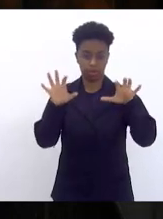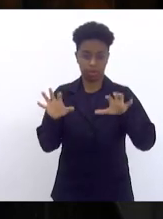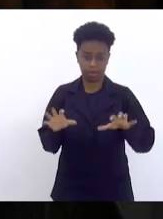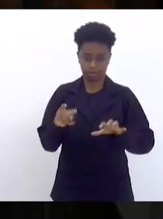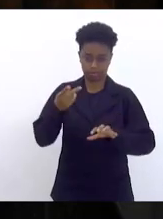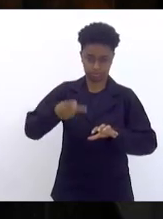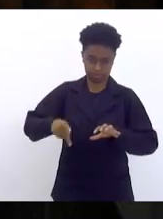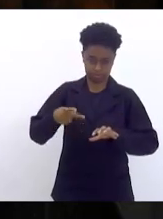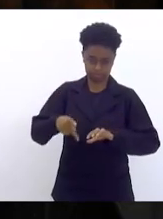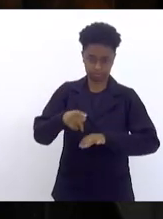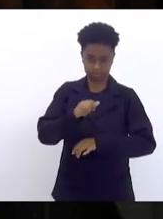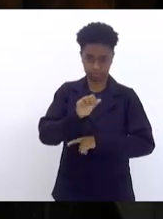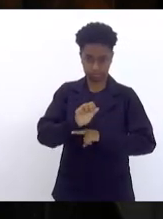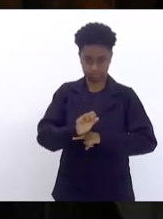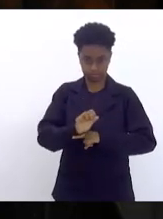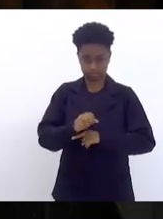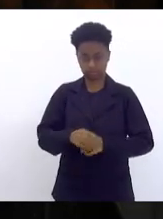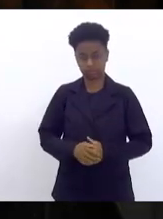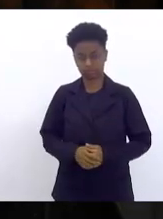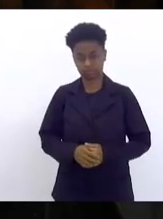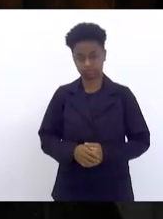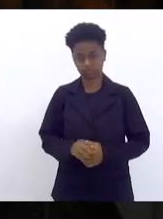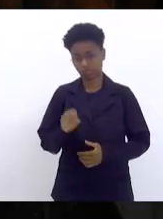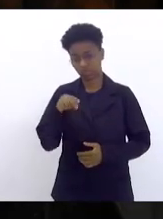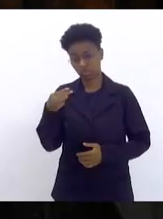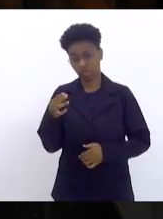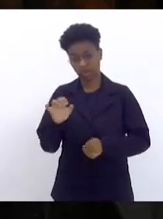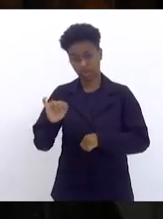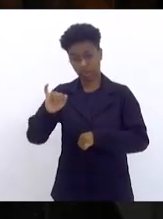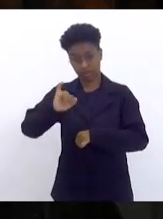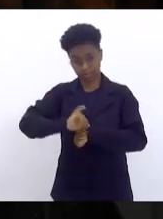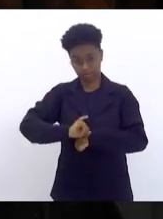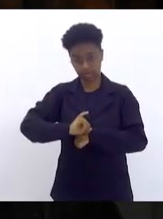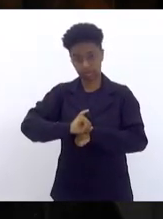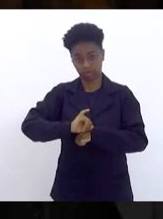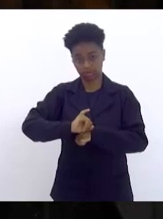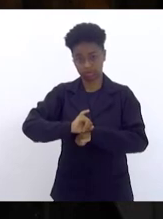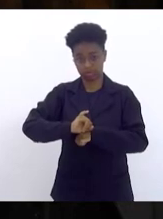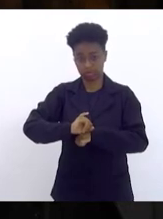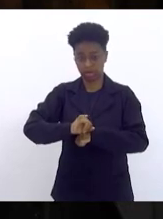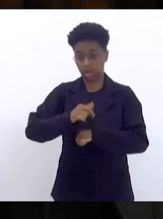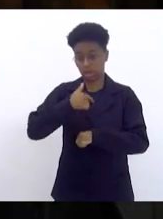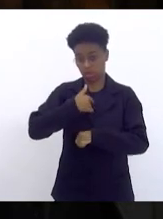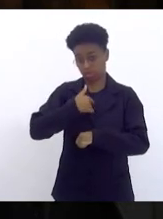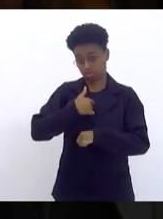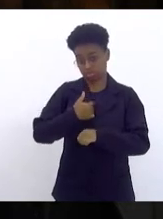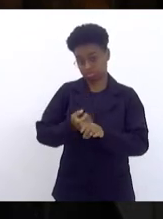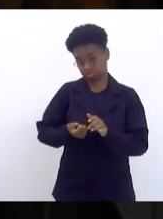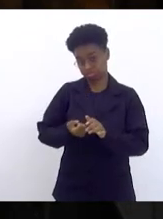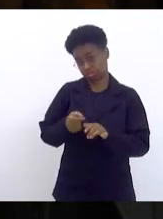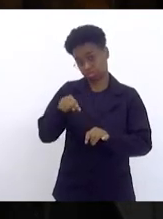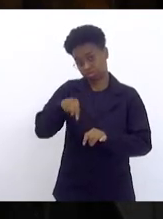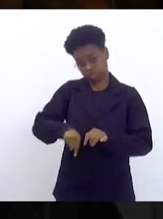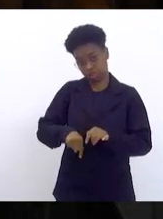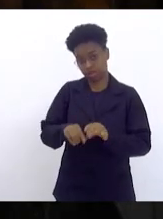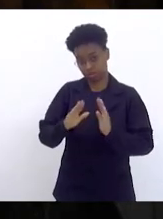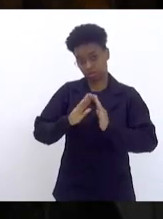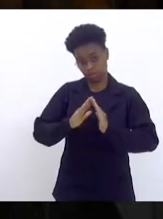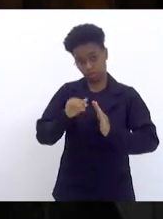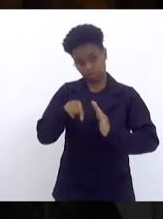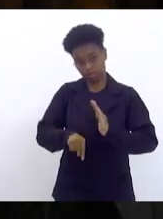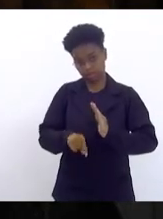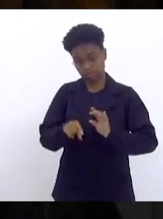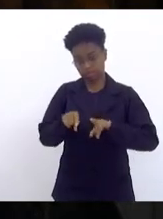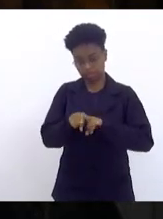Estado, que seja da capital, onde é a minha origem, mas mesmo eu